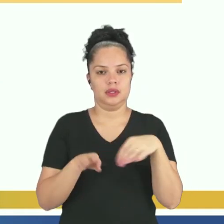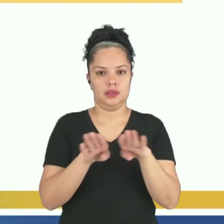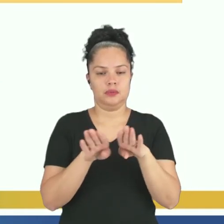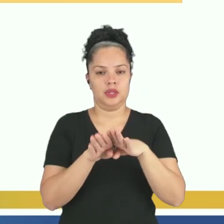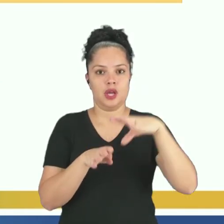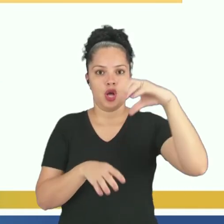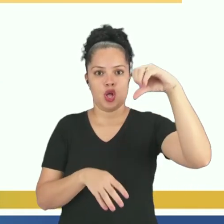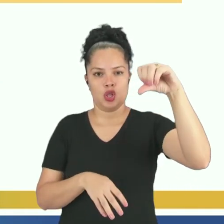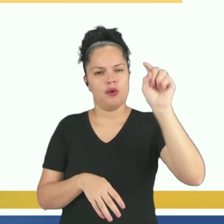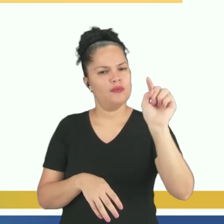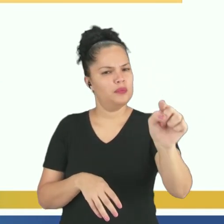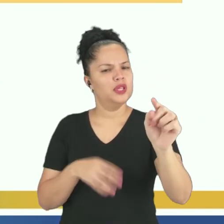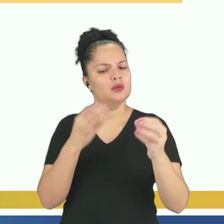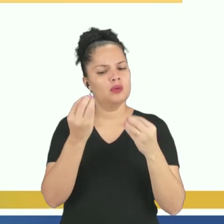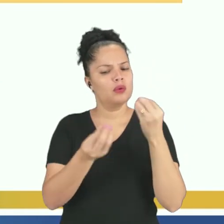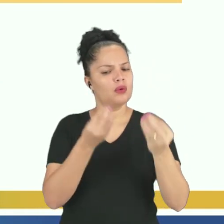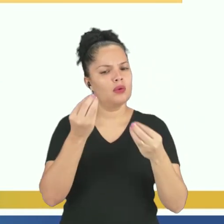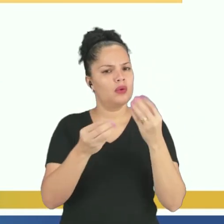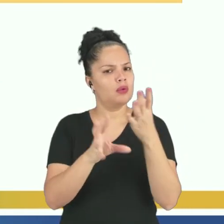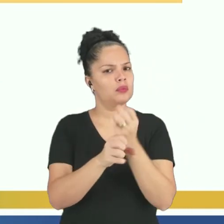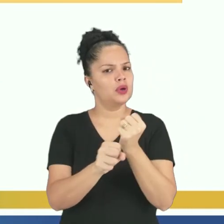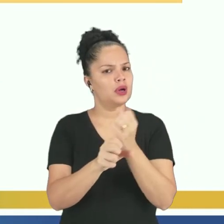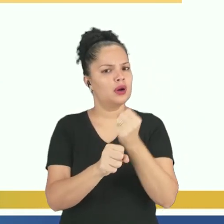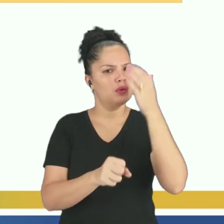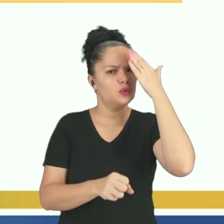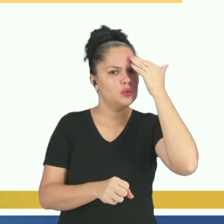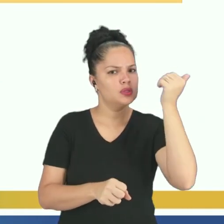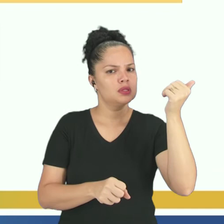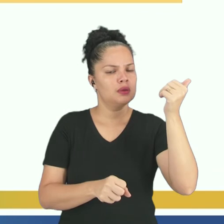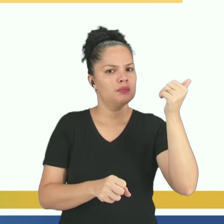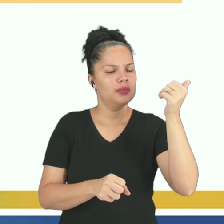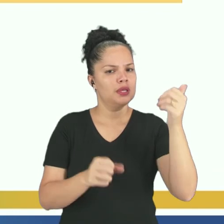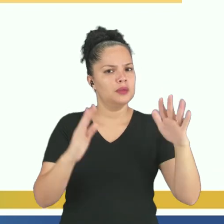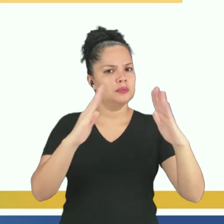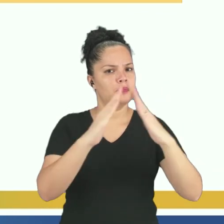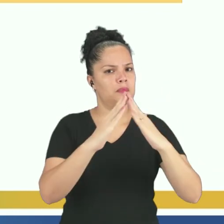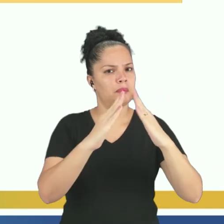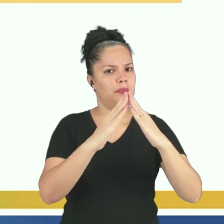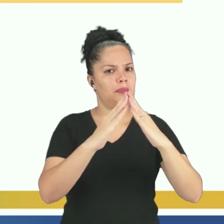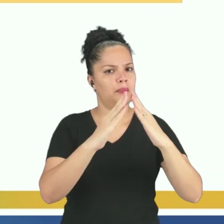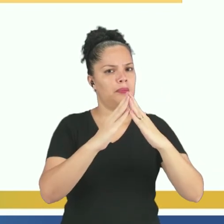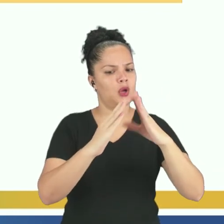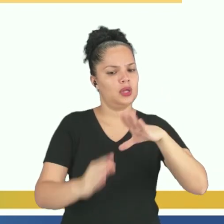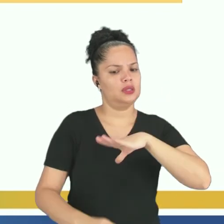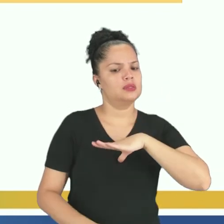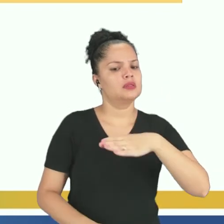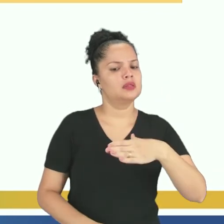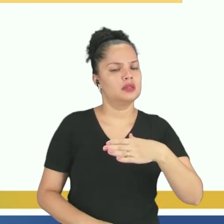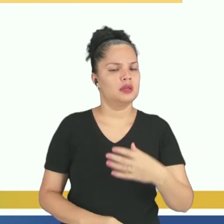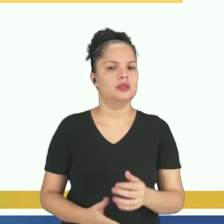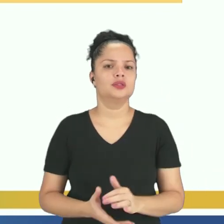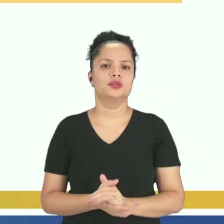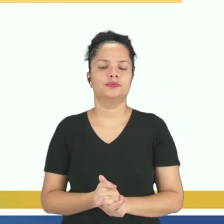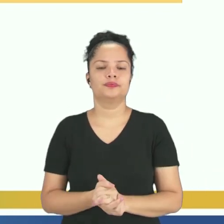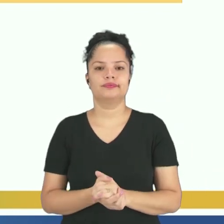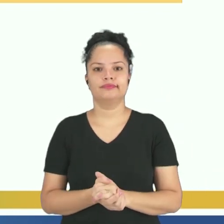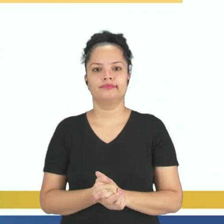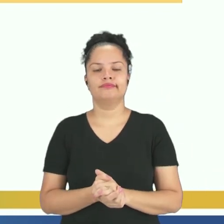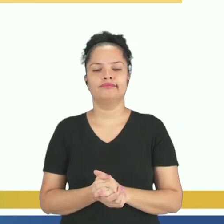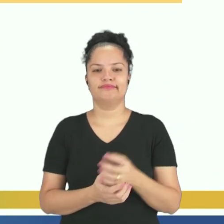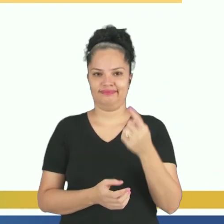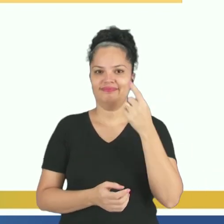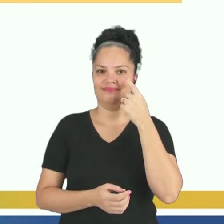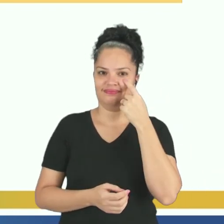mil, como é que eu faria para descobrir o total de pessoas que habitam nessa cidade? E aí? Pensa rapidinho. Pegou a ideia?